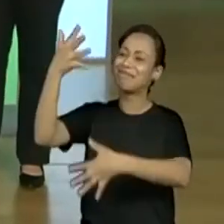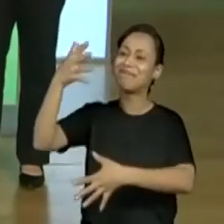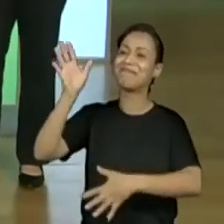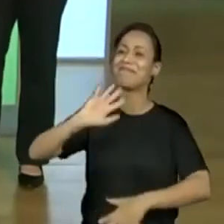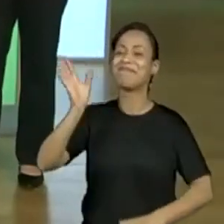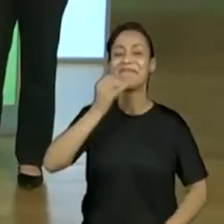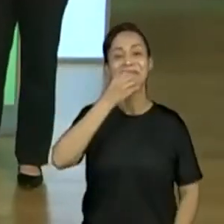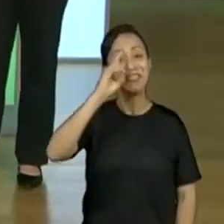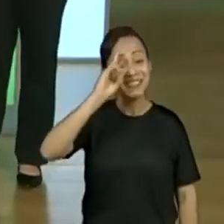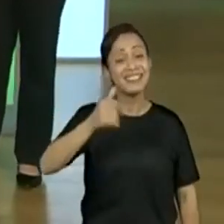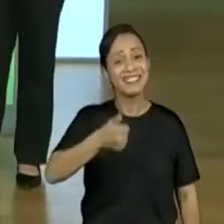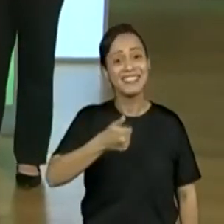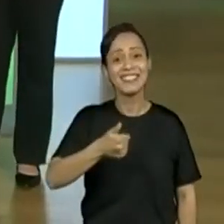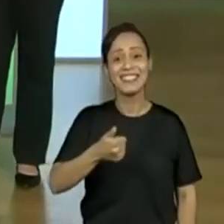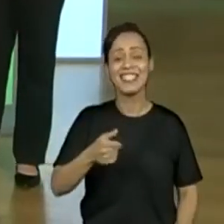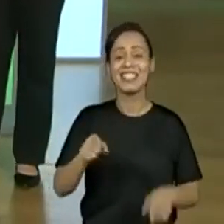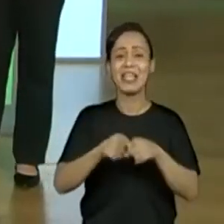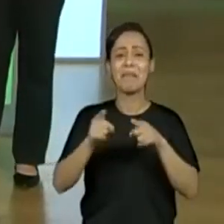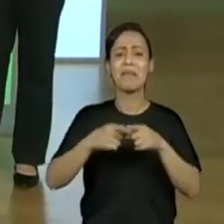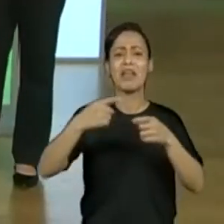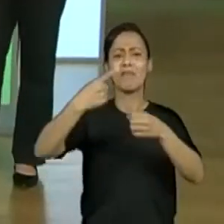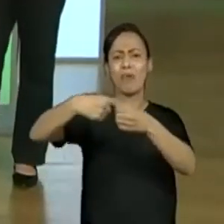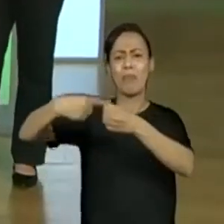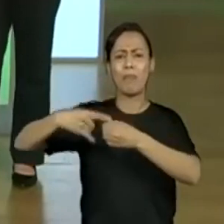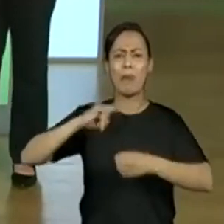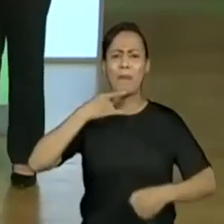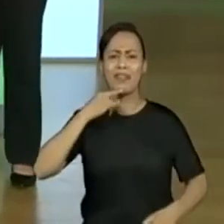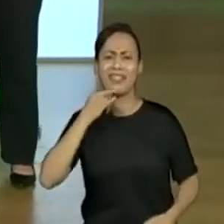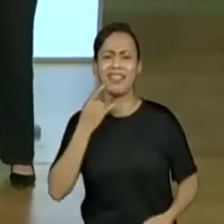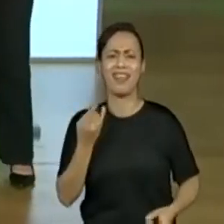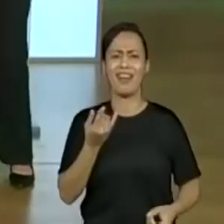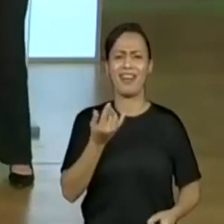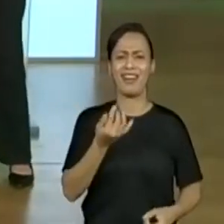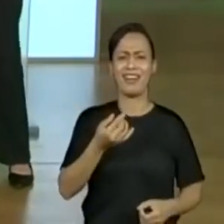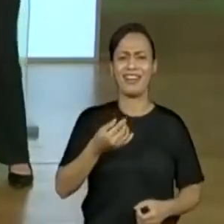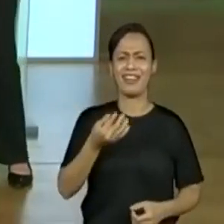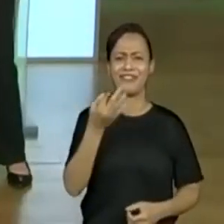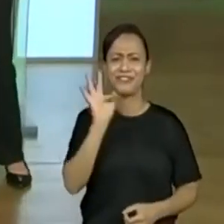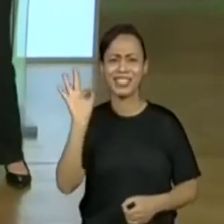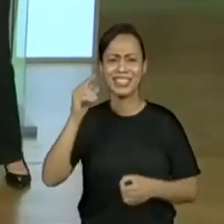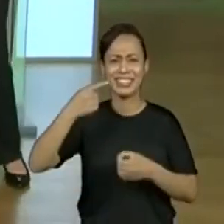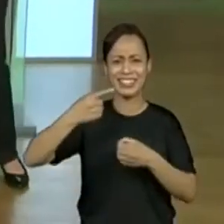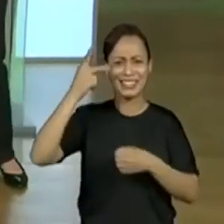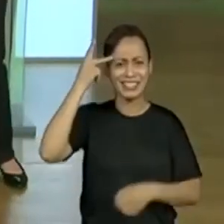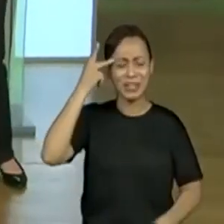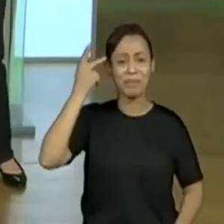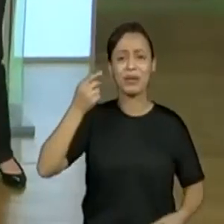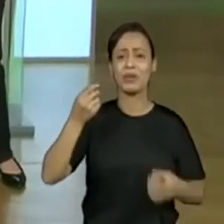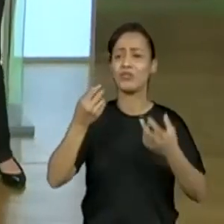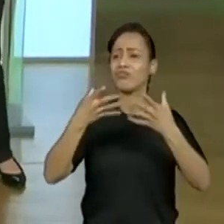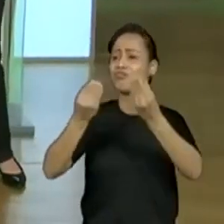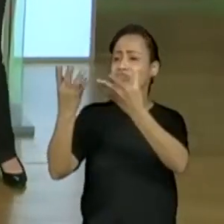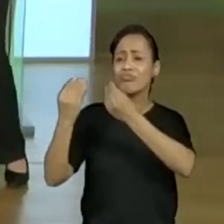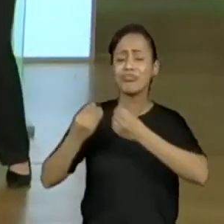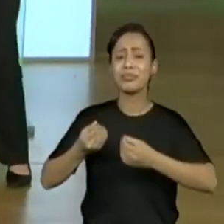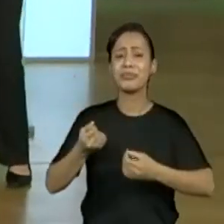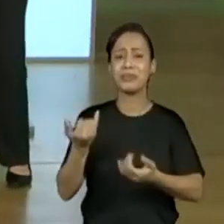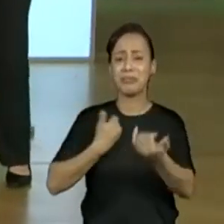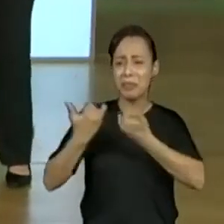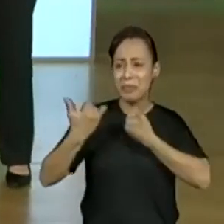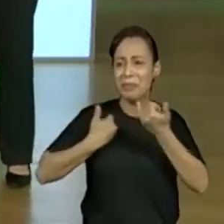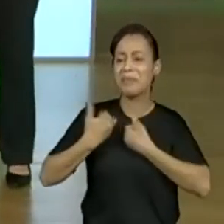vocês também. O pessoal de Franca, Piracicaba, de São José do Rio Preto. Olha, é um prazer enorme tê-los conosco, viu?